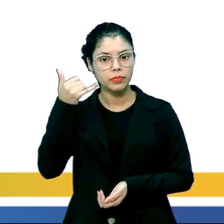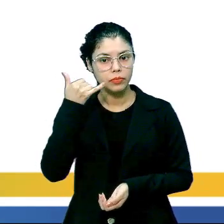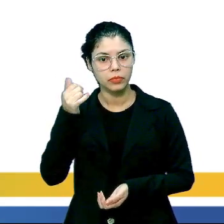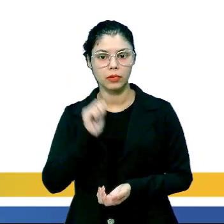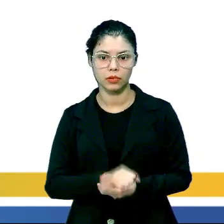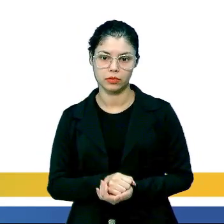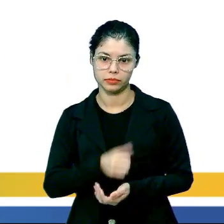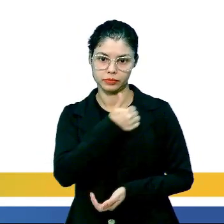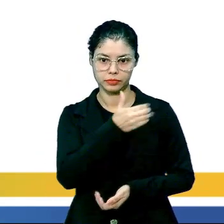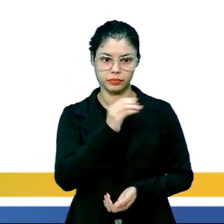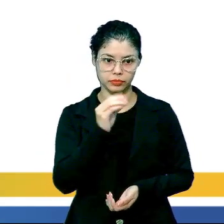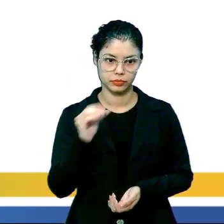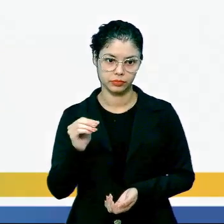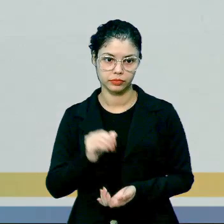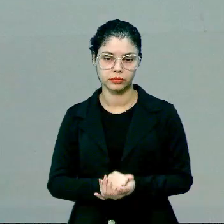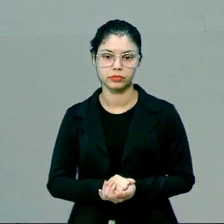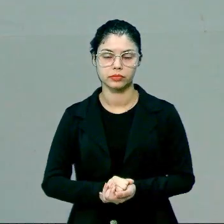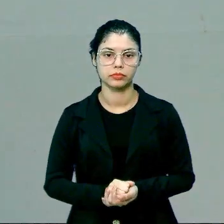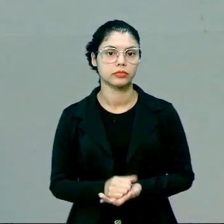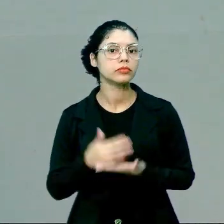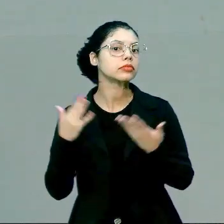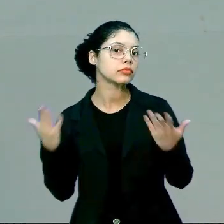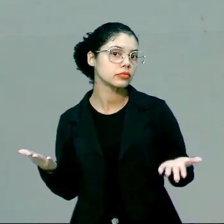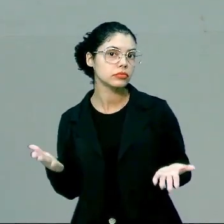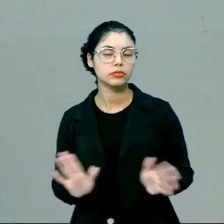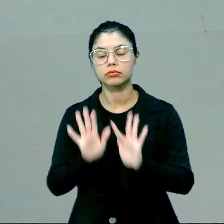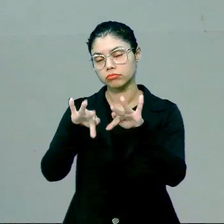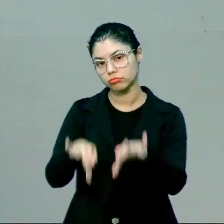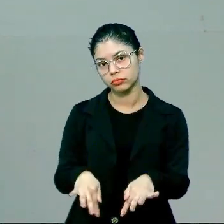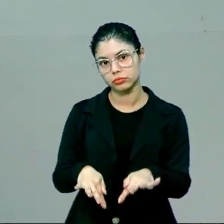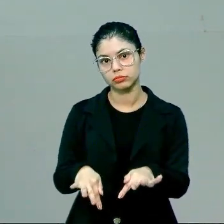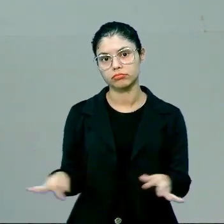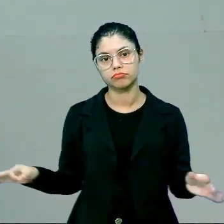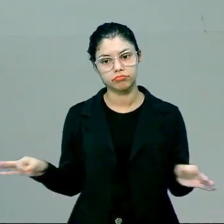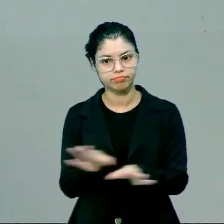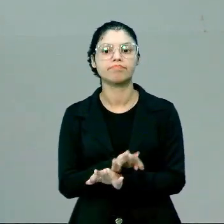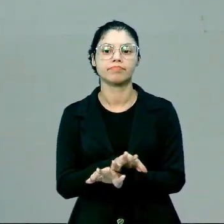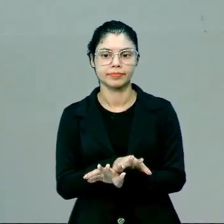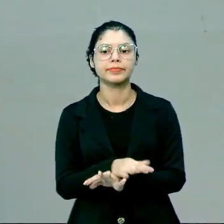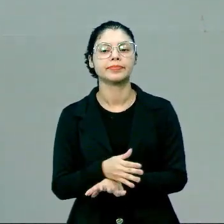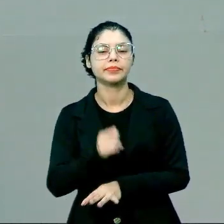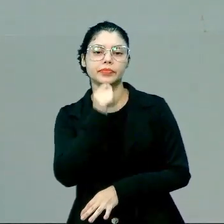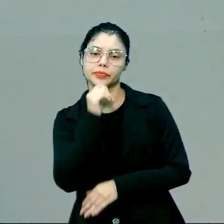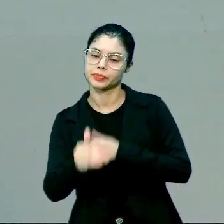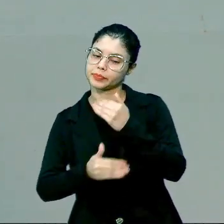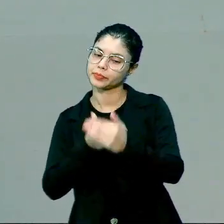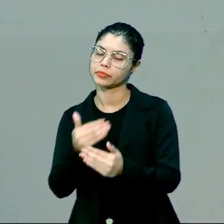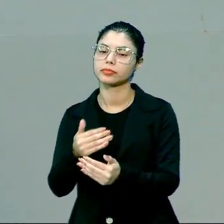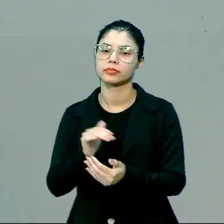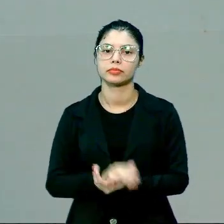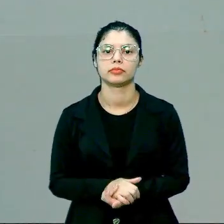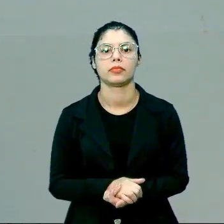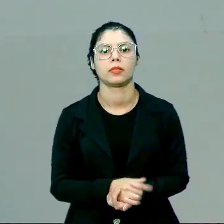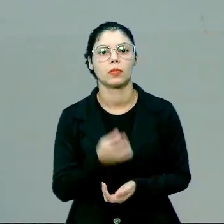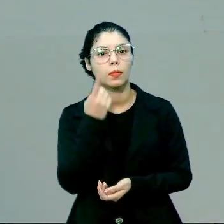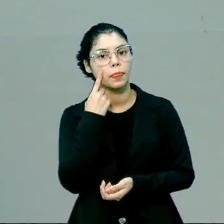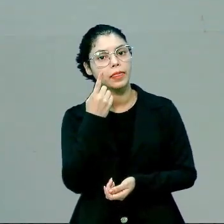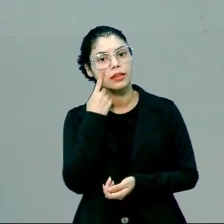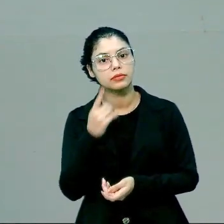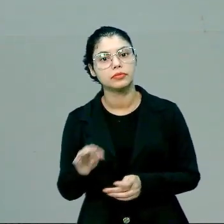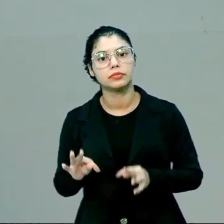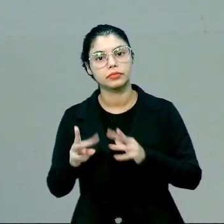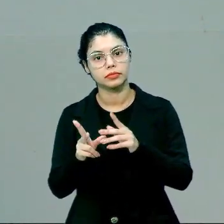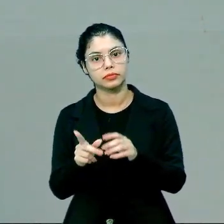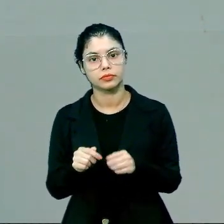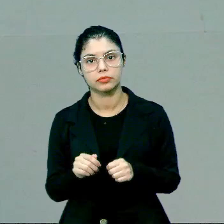registrada pelo DISC-100. E aí, eu concluo com chave de ouro o meu parágrafo do desenvolvimento. Observe que ele tem